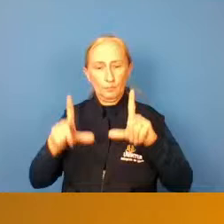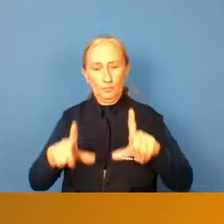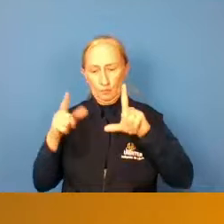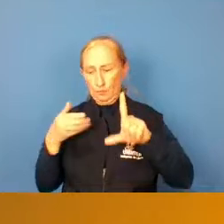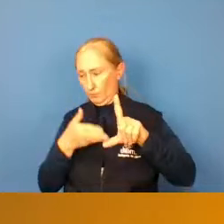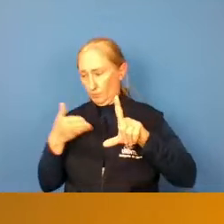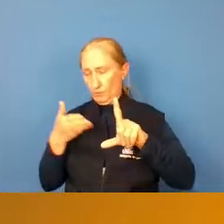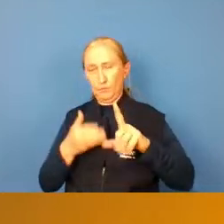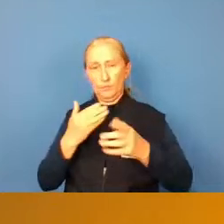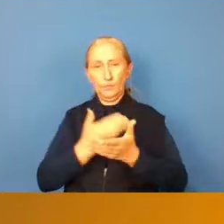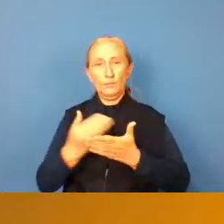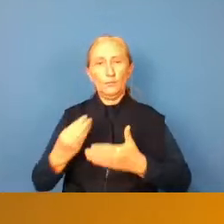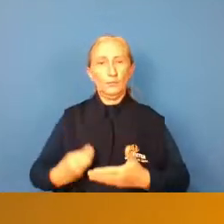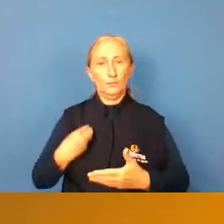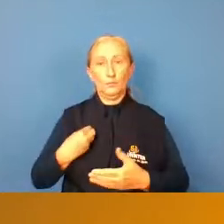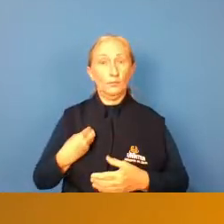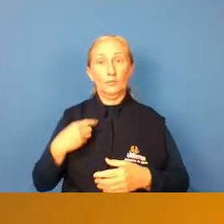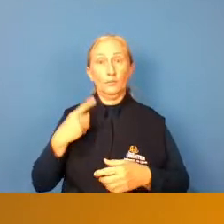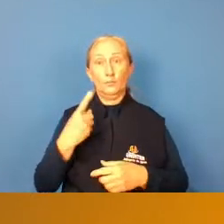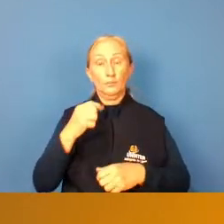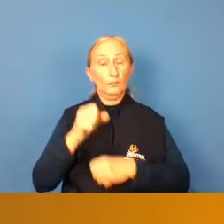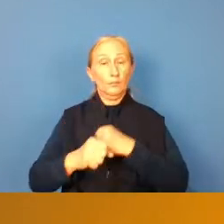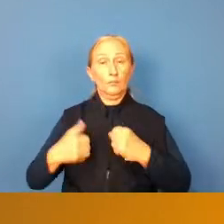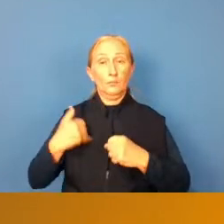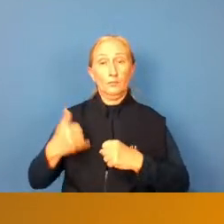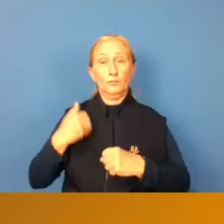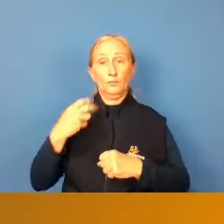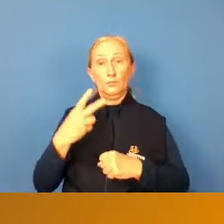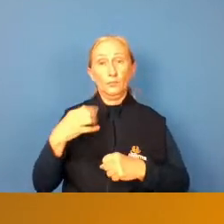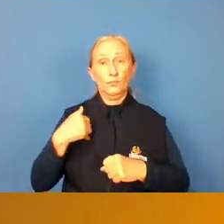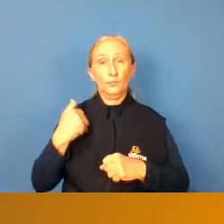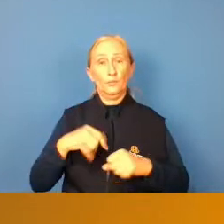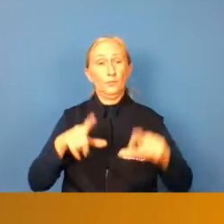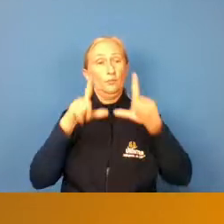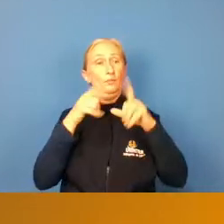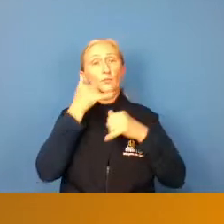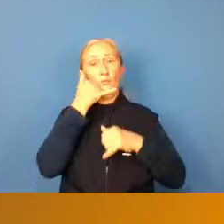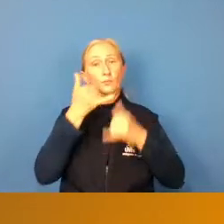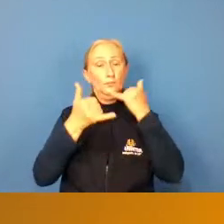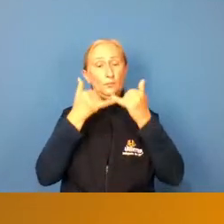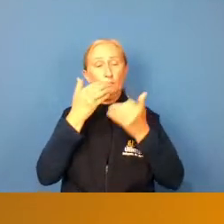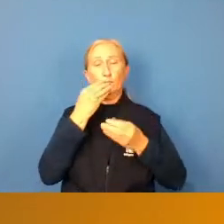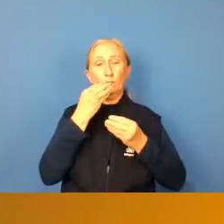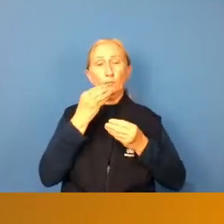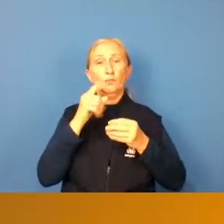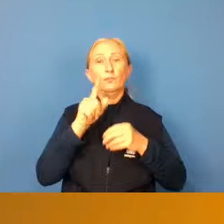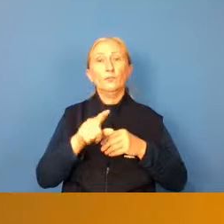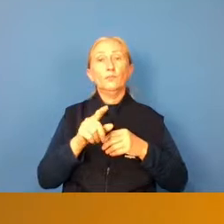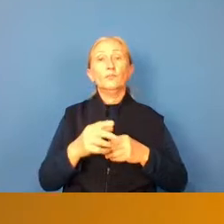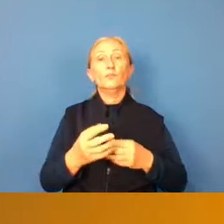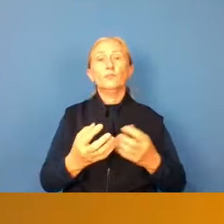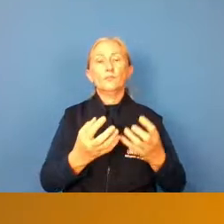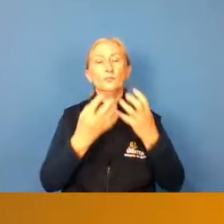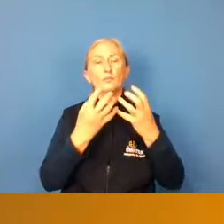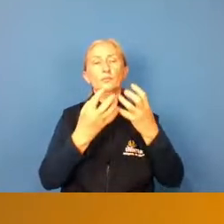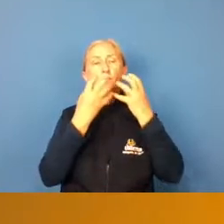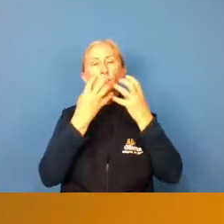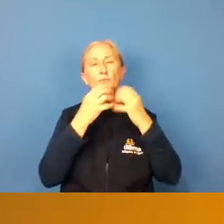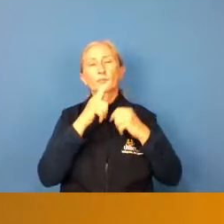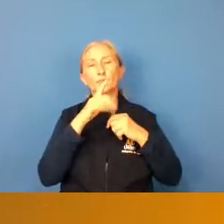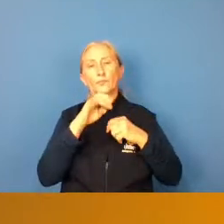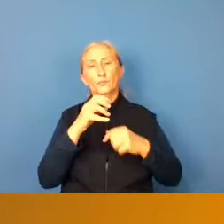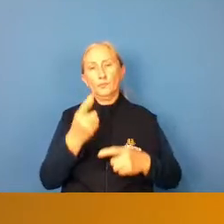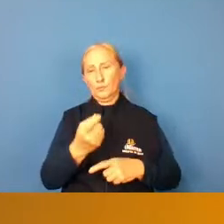logo no início da vida às a criança tem um aninho tem dois aninhos já tá com o celular na mão pra comer aquilo ali manifesta o gene